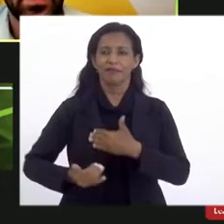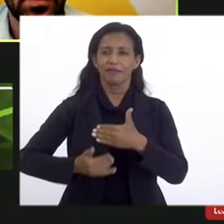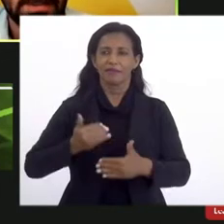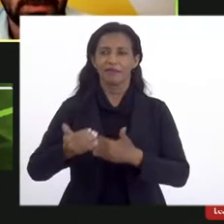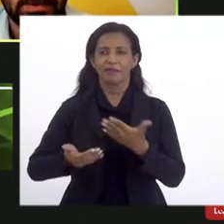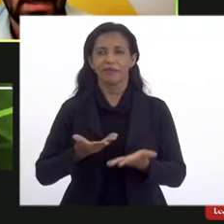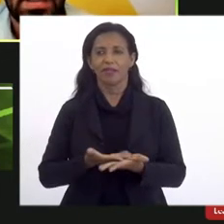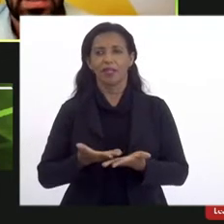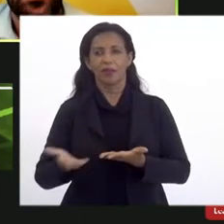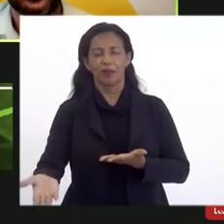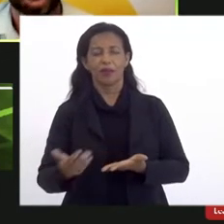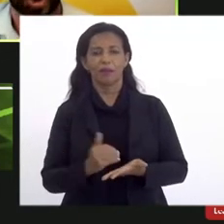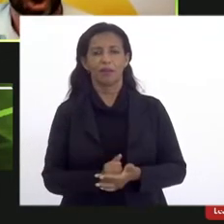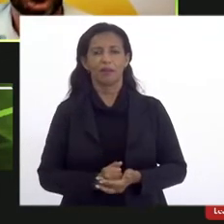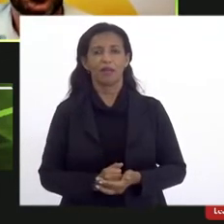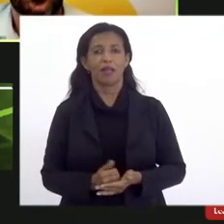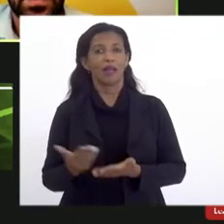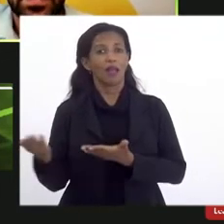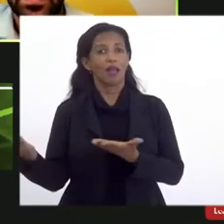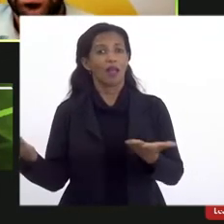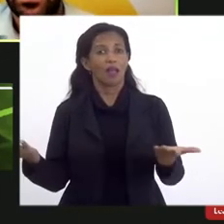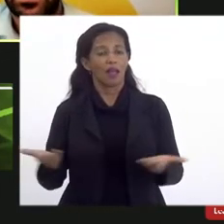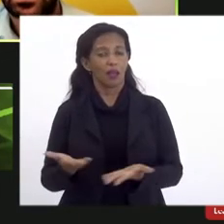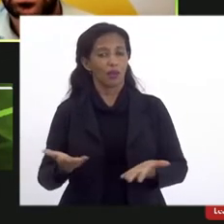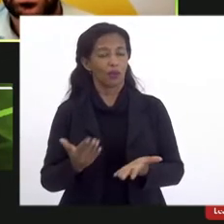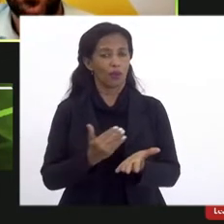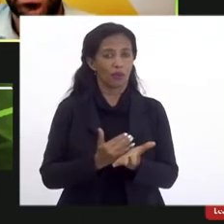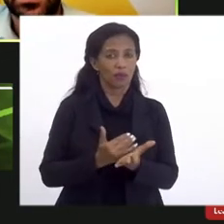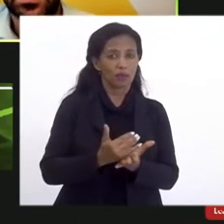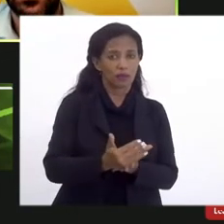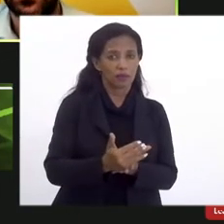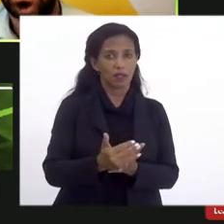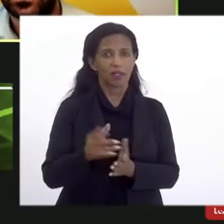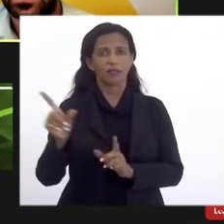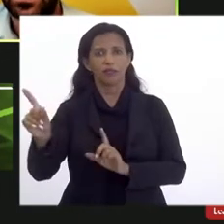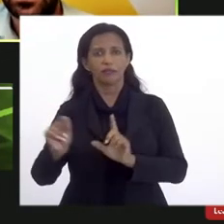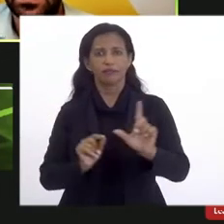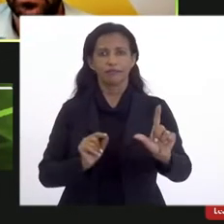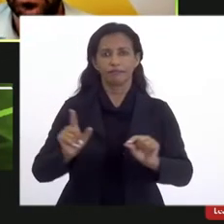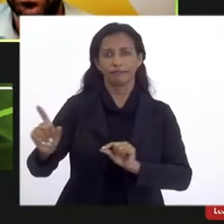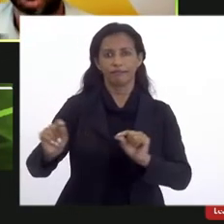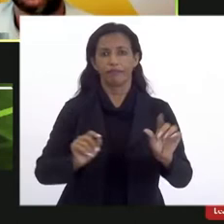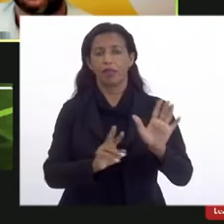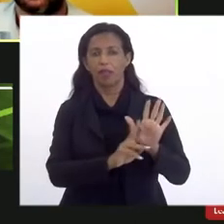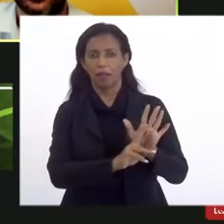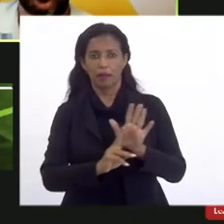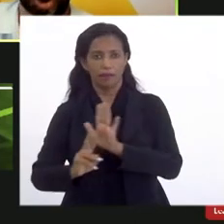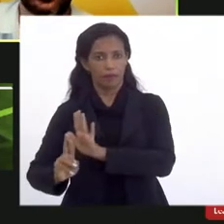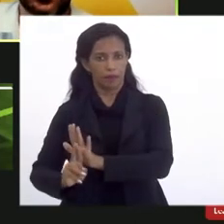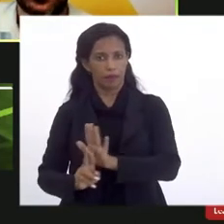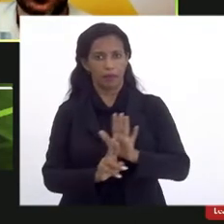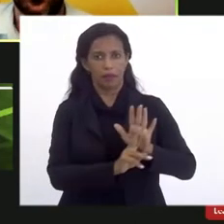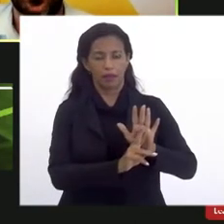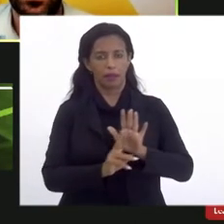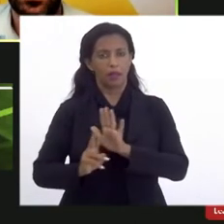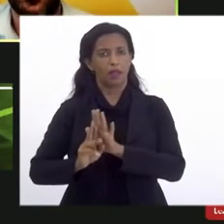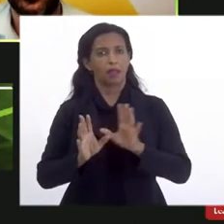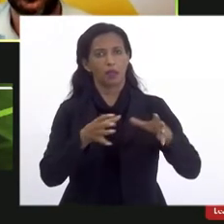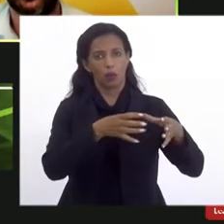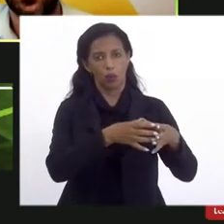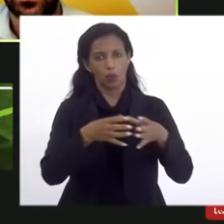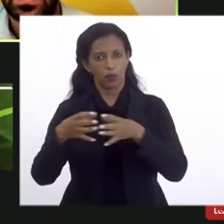a gente fez no início, a partir de agora a gente vai mesclando representações da comunidade, do